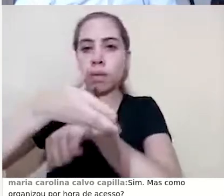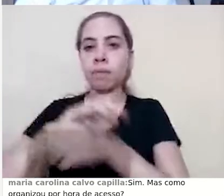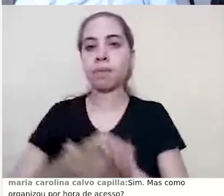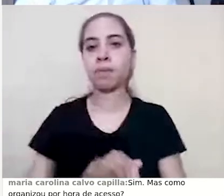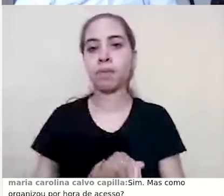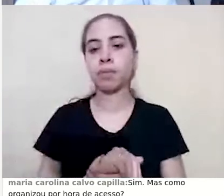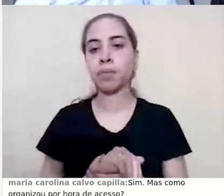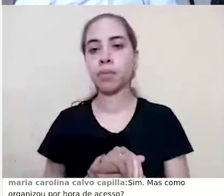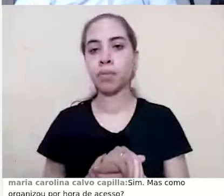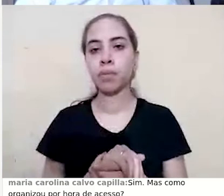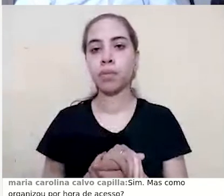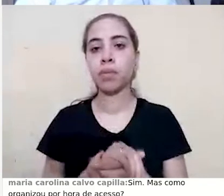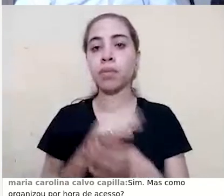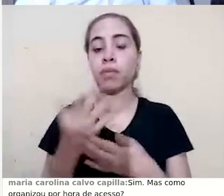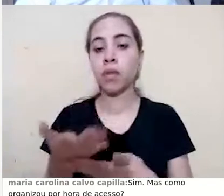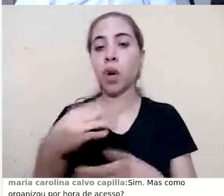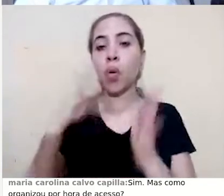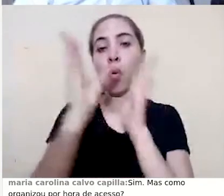Esse conteúdo.